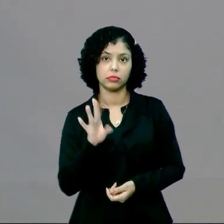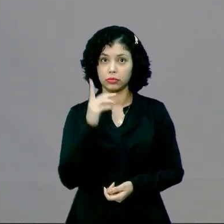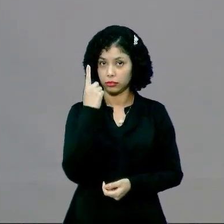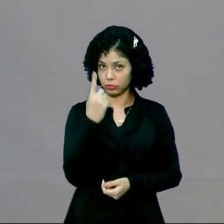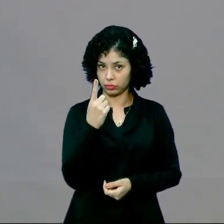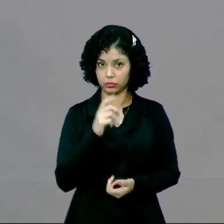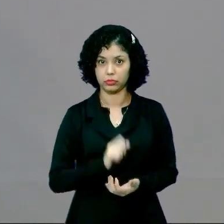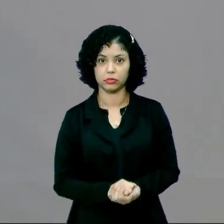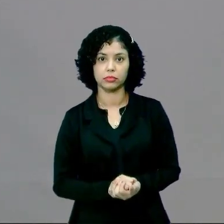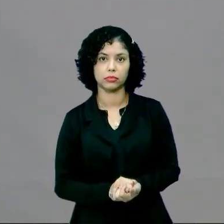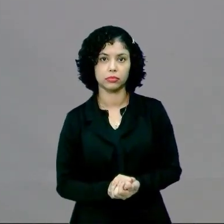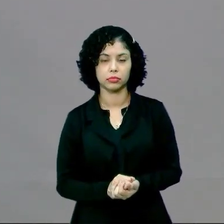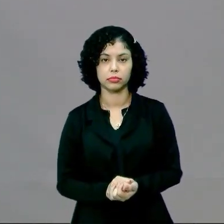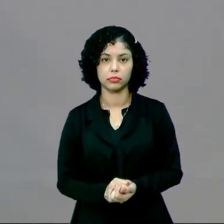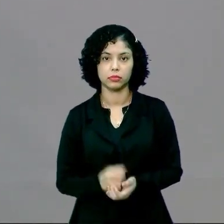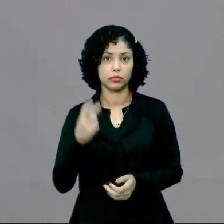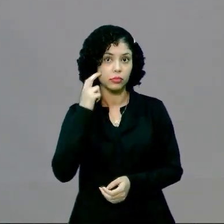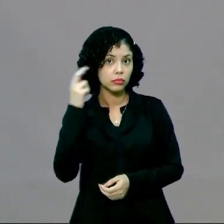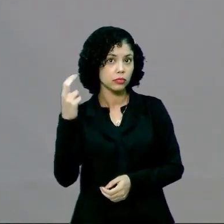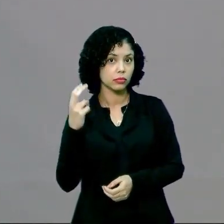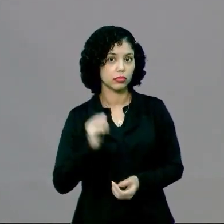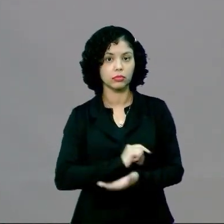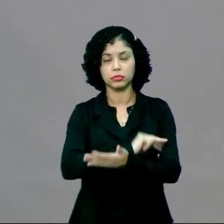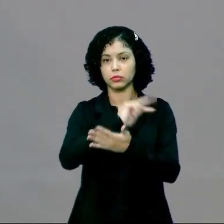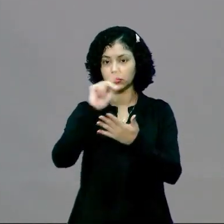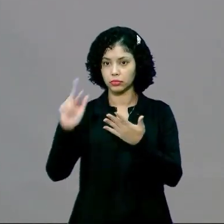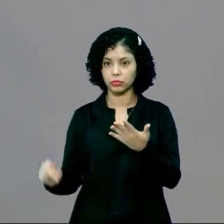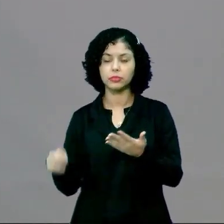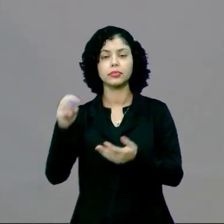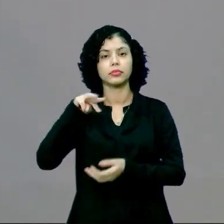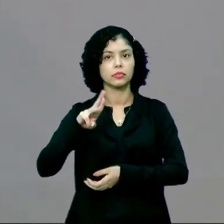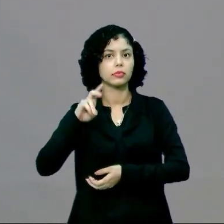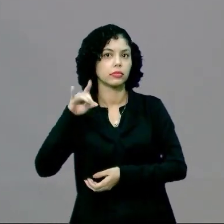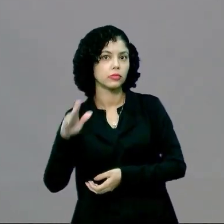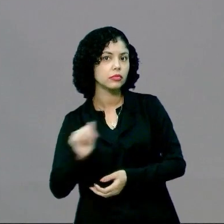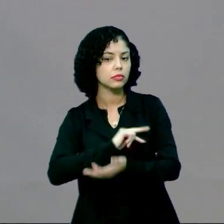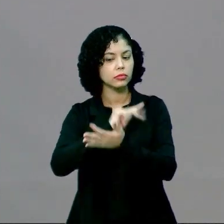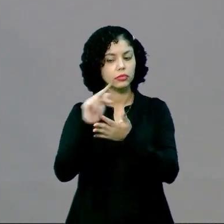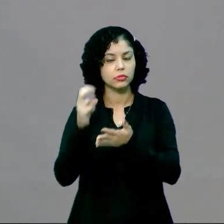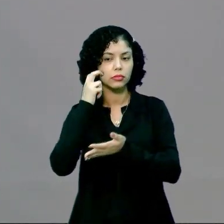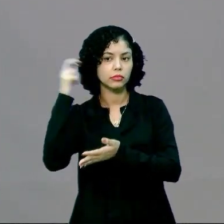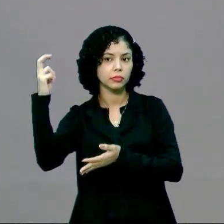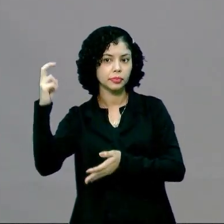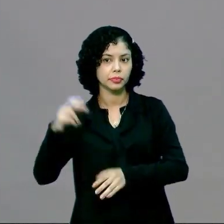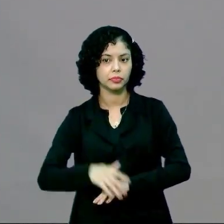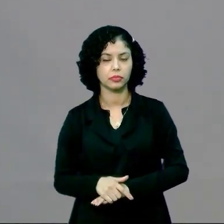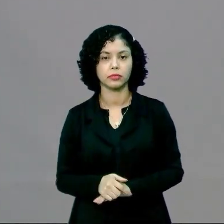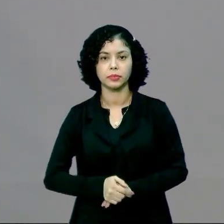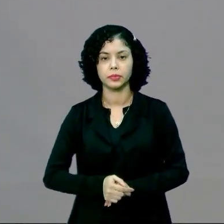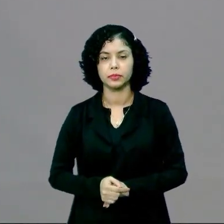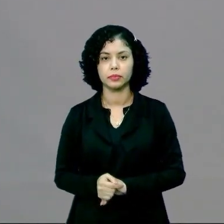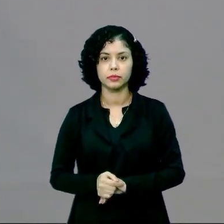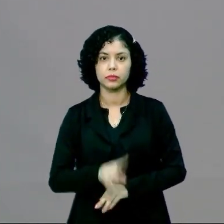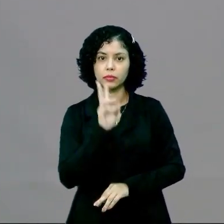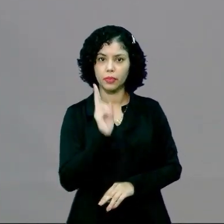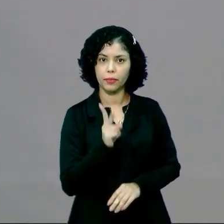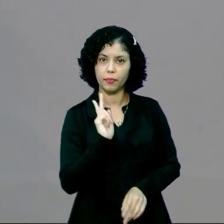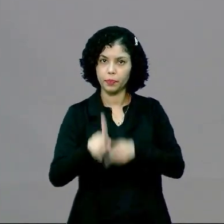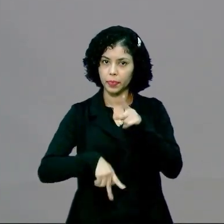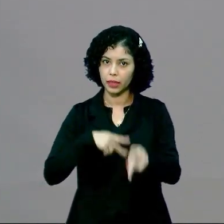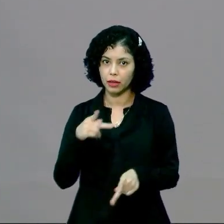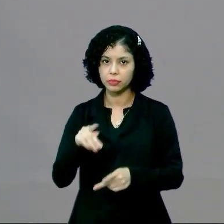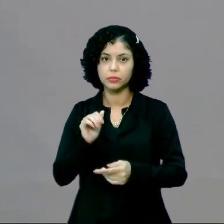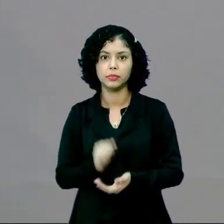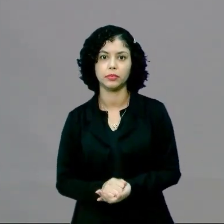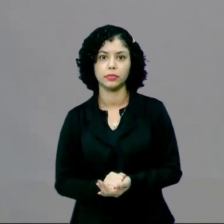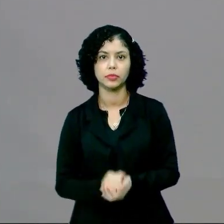memória, uma só cultura. Existem várias memórias e várias culturas. Um mesmo povo,